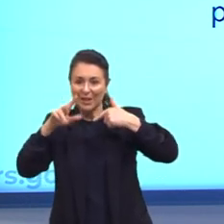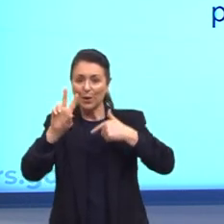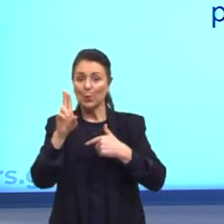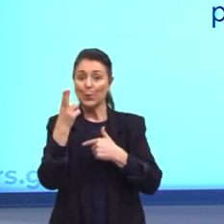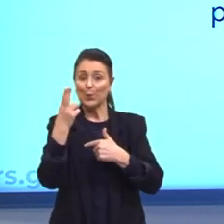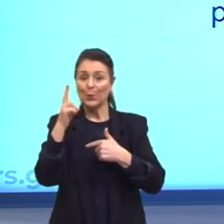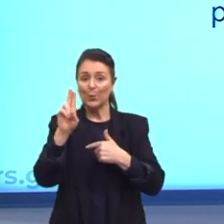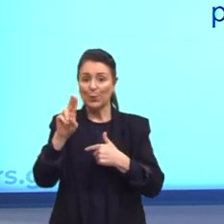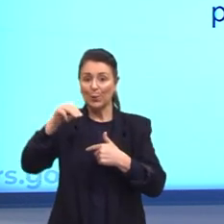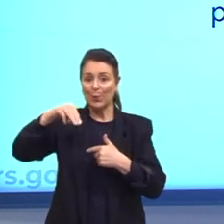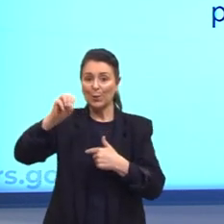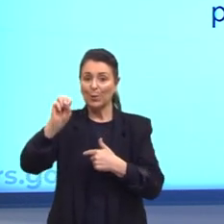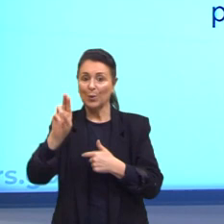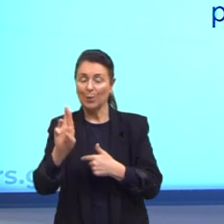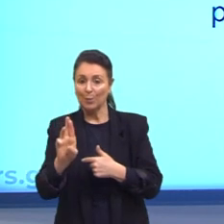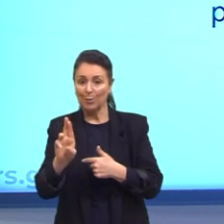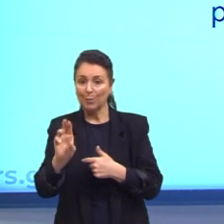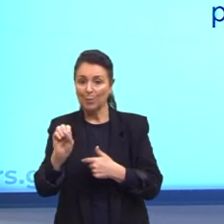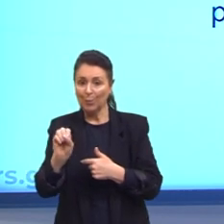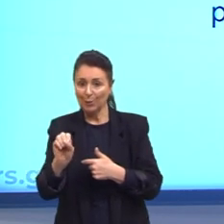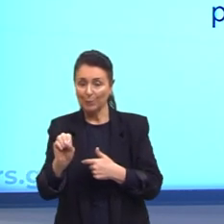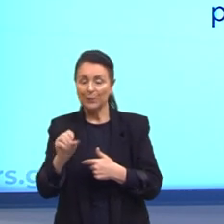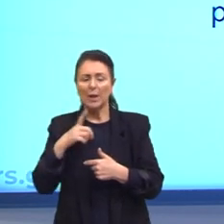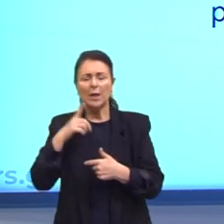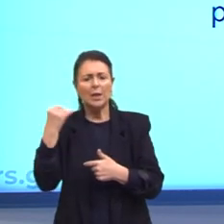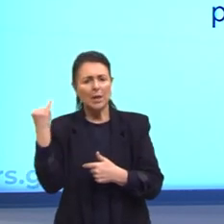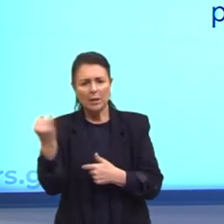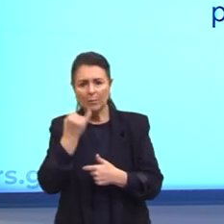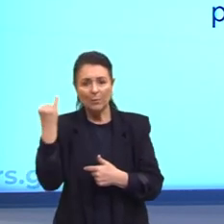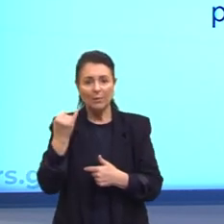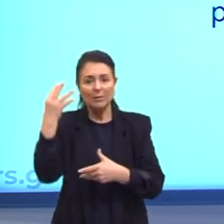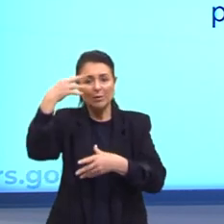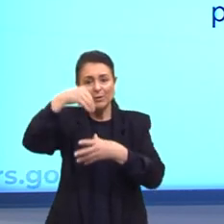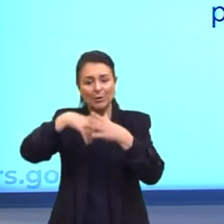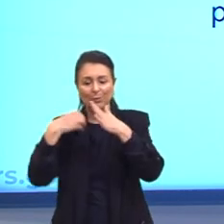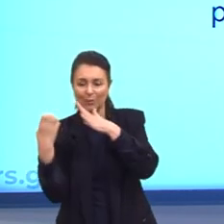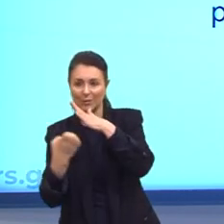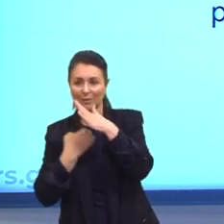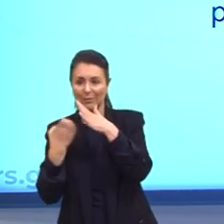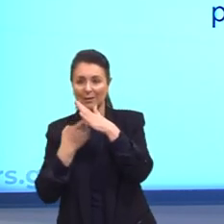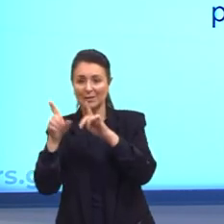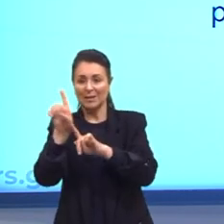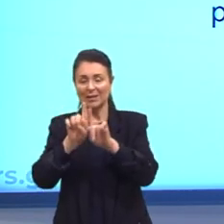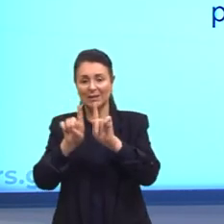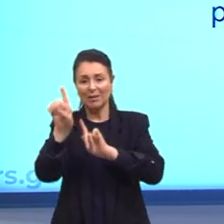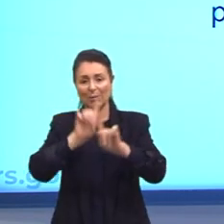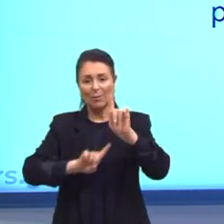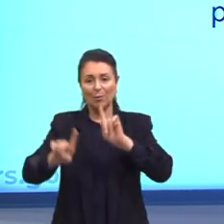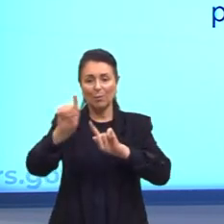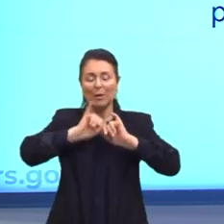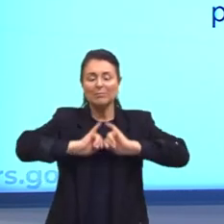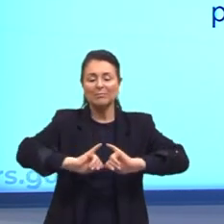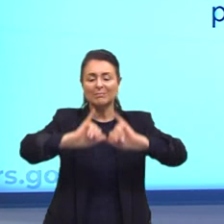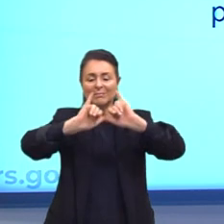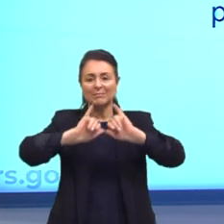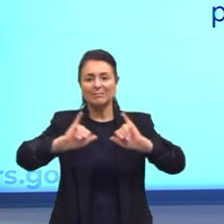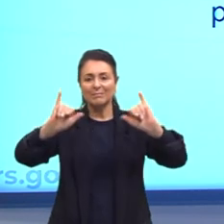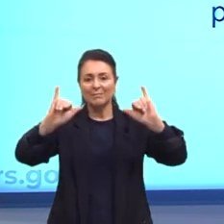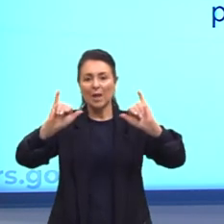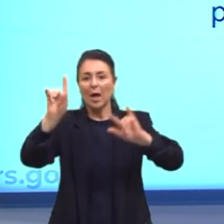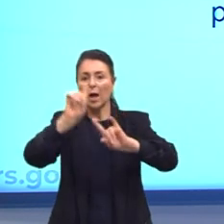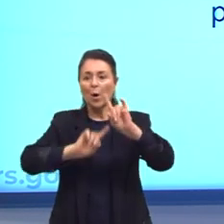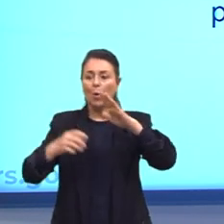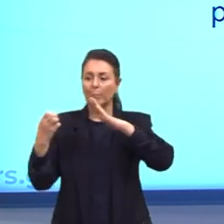ser a chave do sucesso para algumas empresas e para algumas propagandas. Algumas empresas aí,